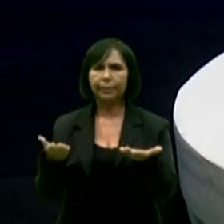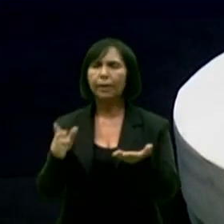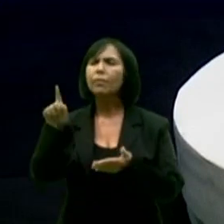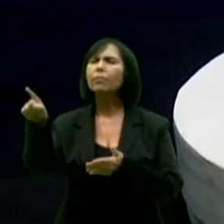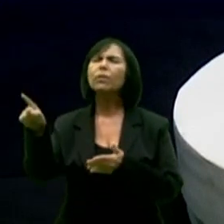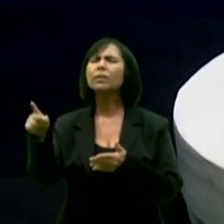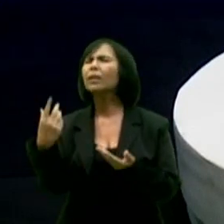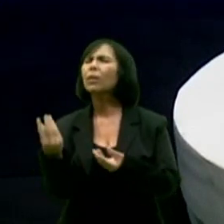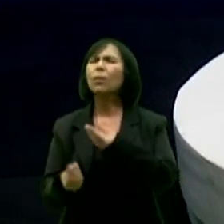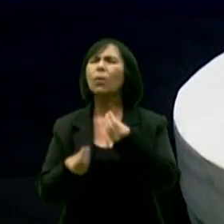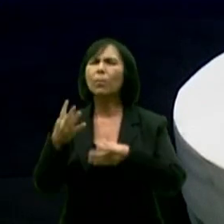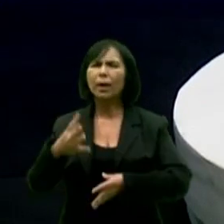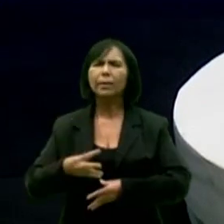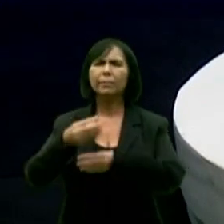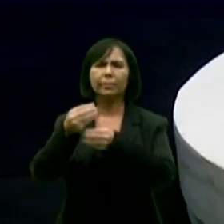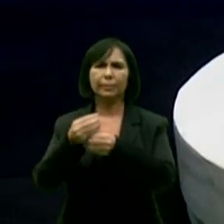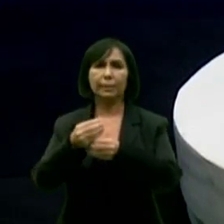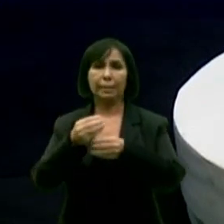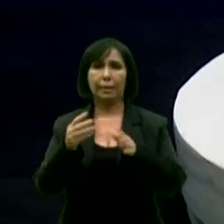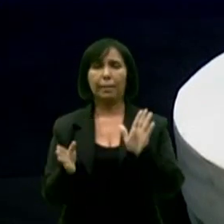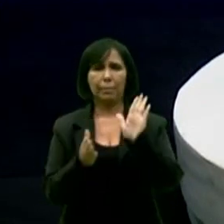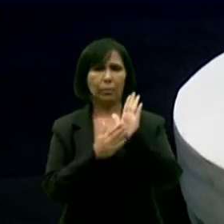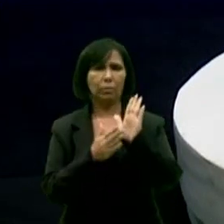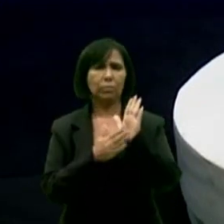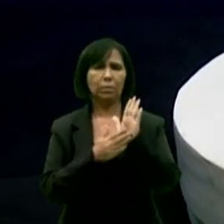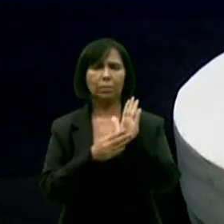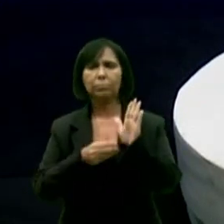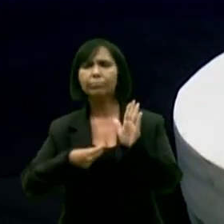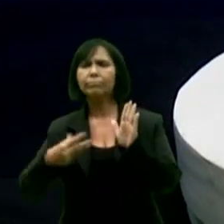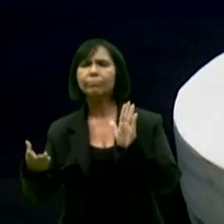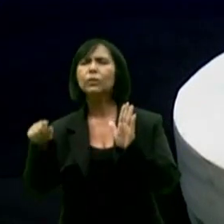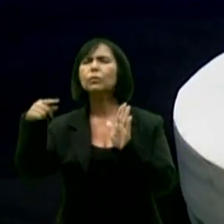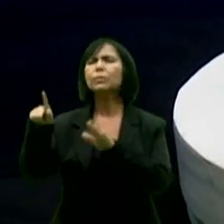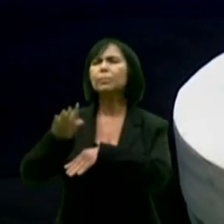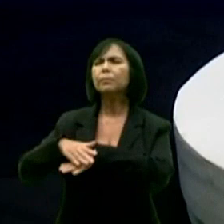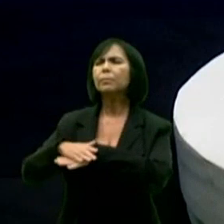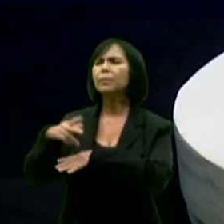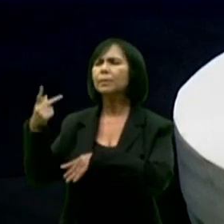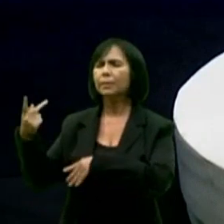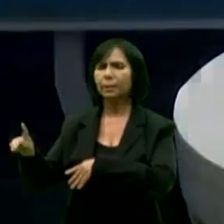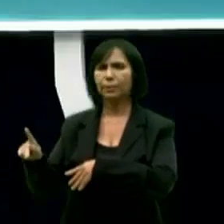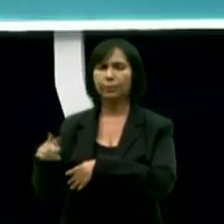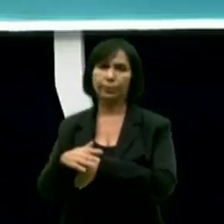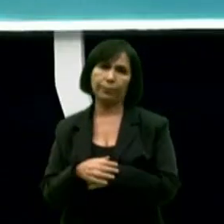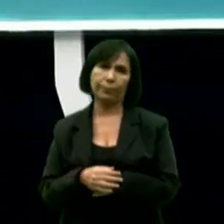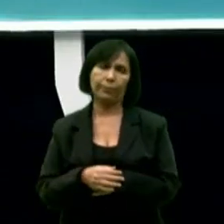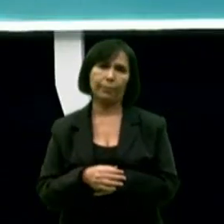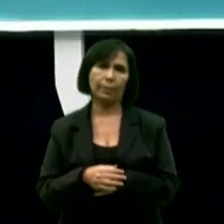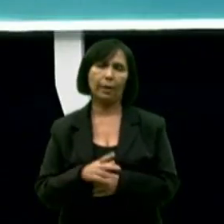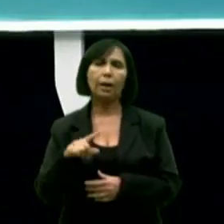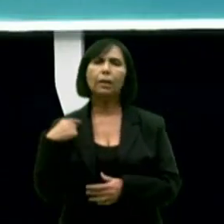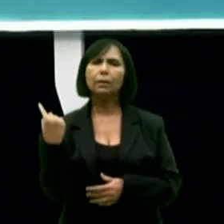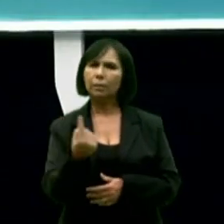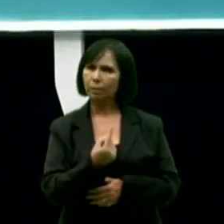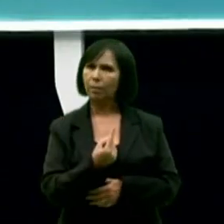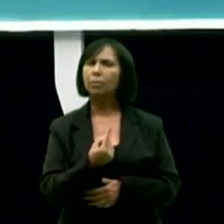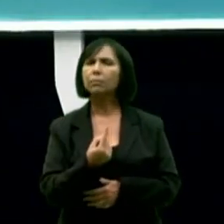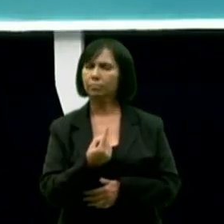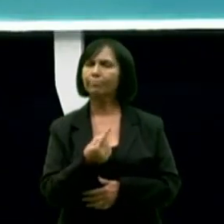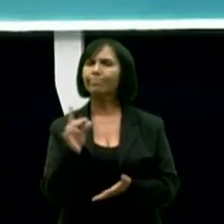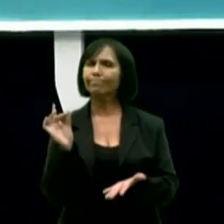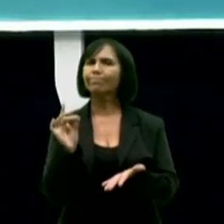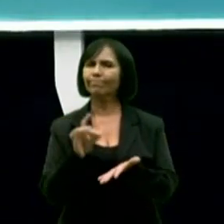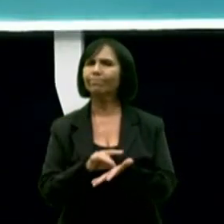à Paraíba para combater a fome no nosso estado? Infelizmente a gente vive uma realidade onde muita